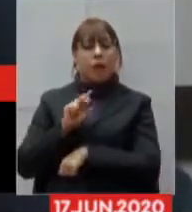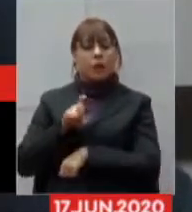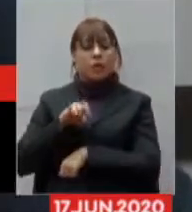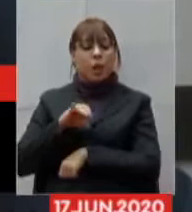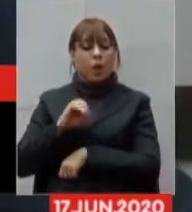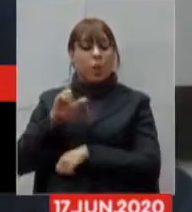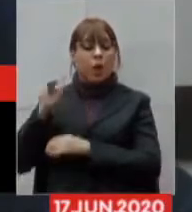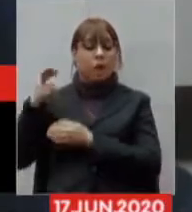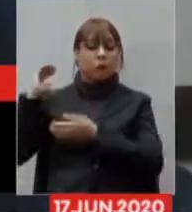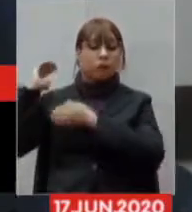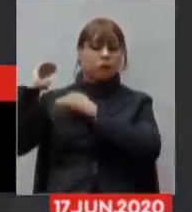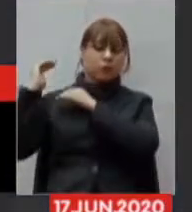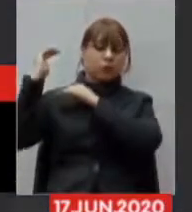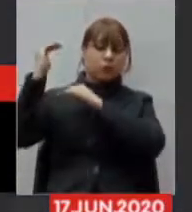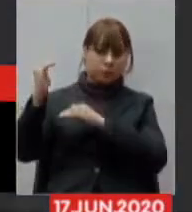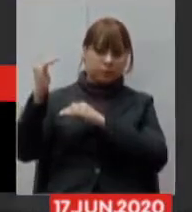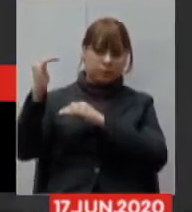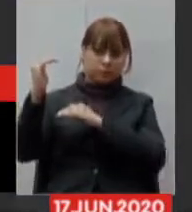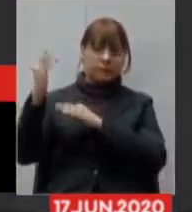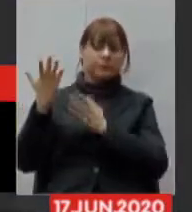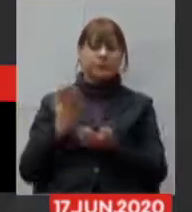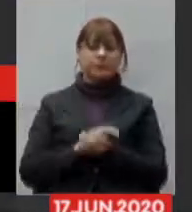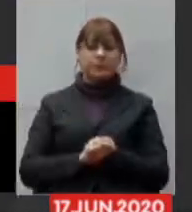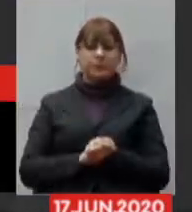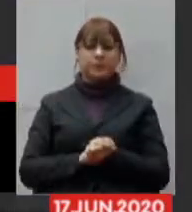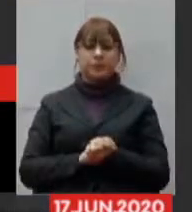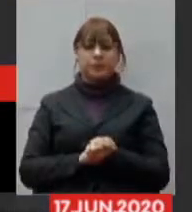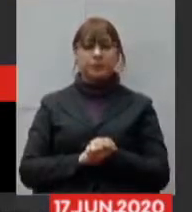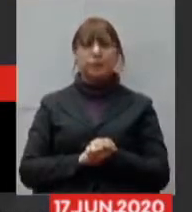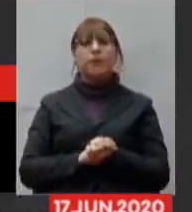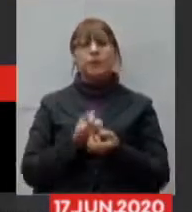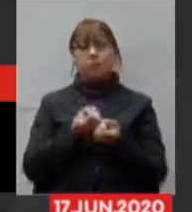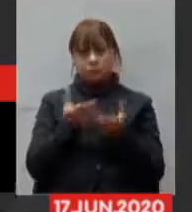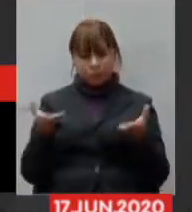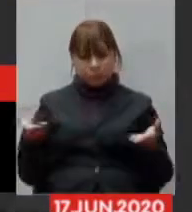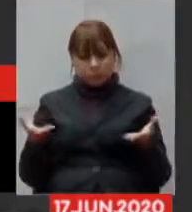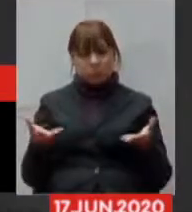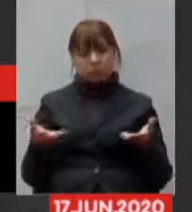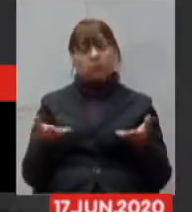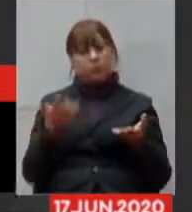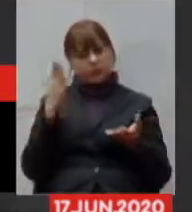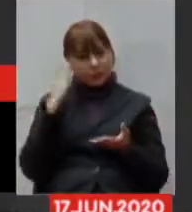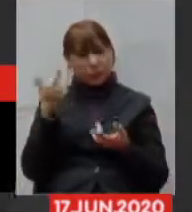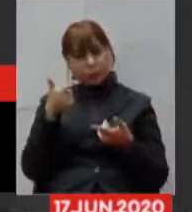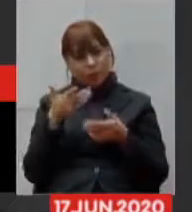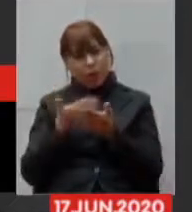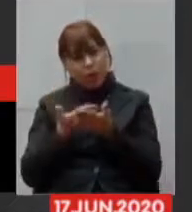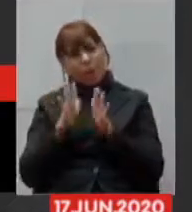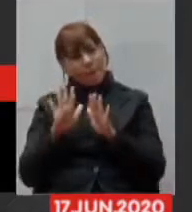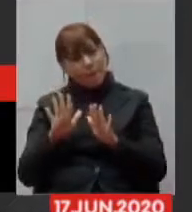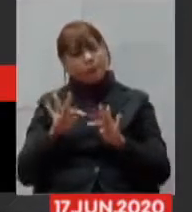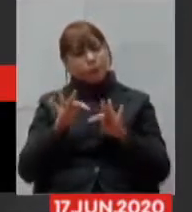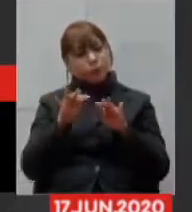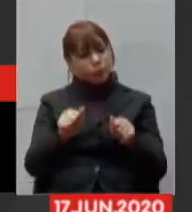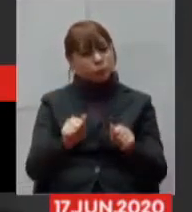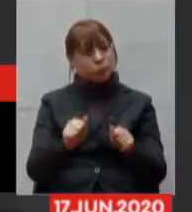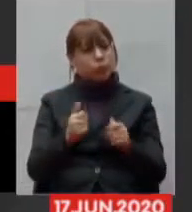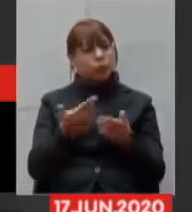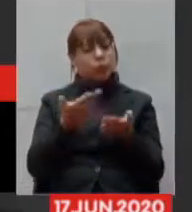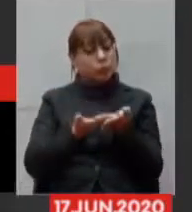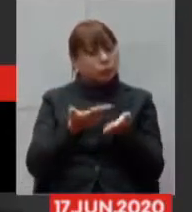cada escola embora não esteja havendo aulas mas todas as escolas de Uberaba estão abertas